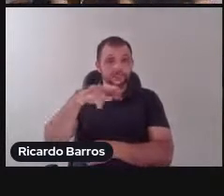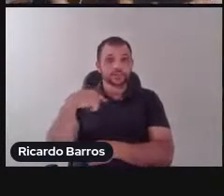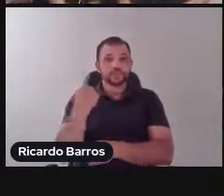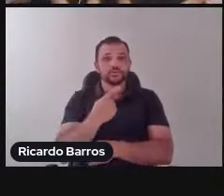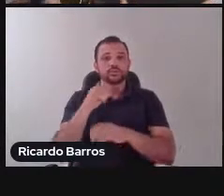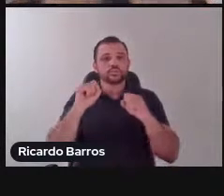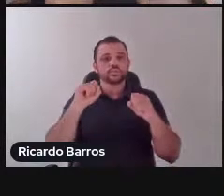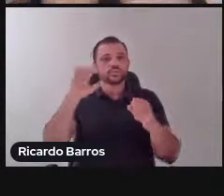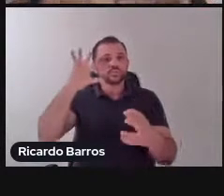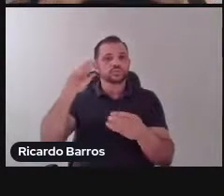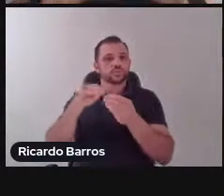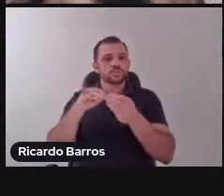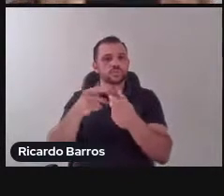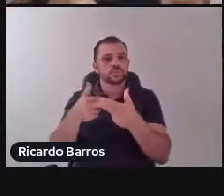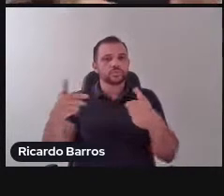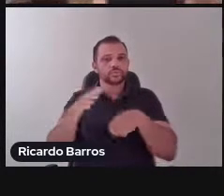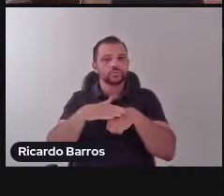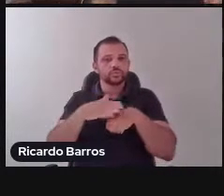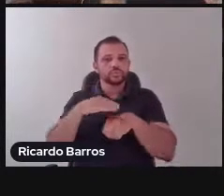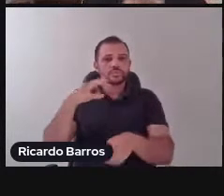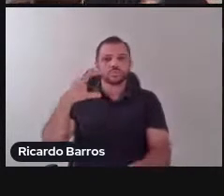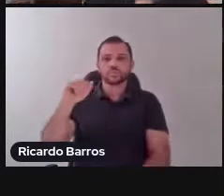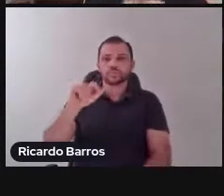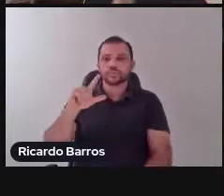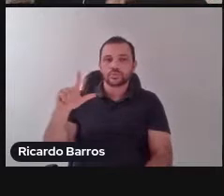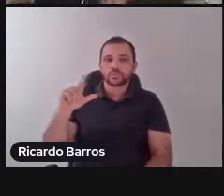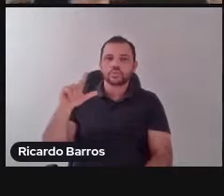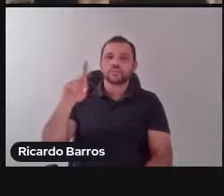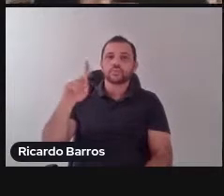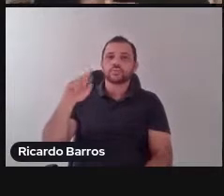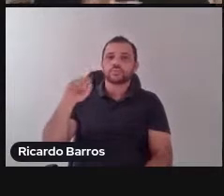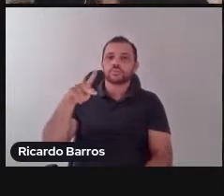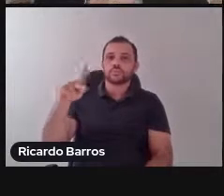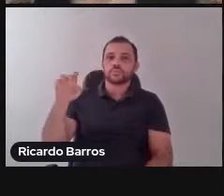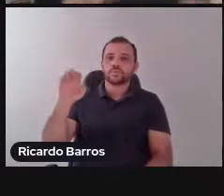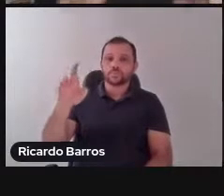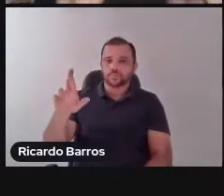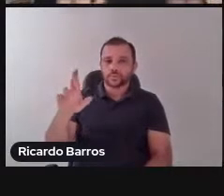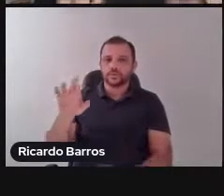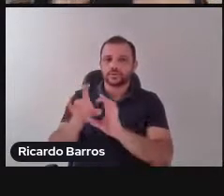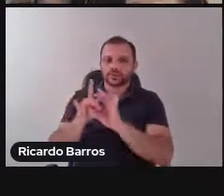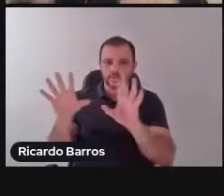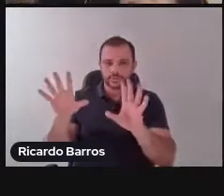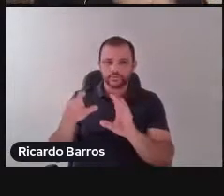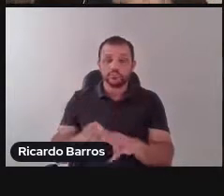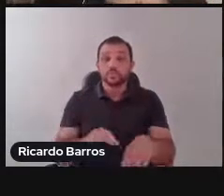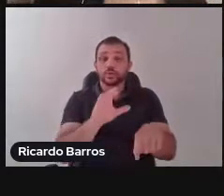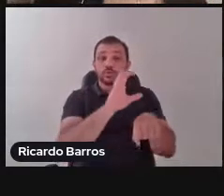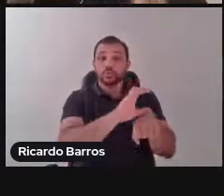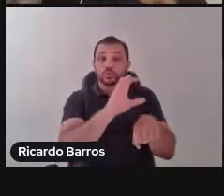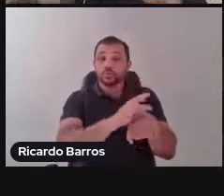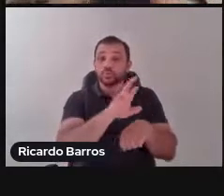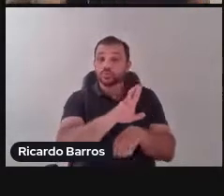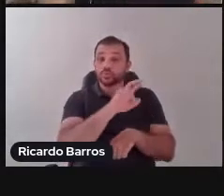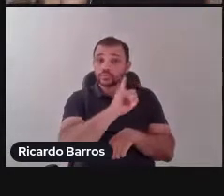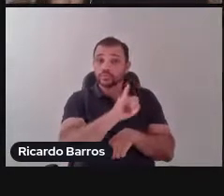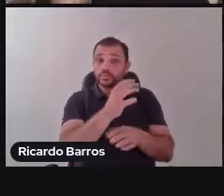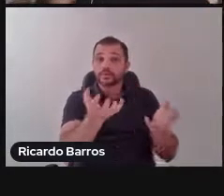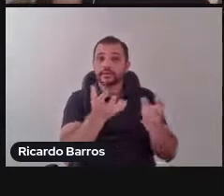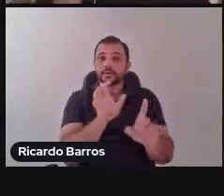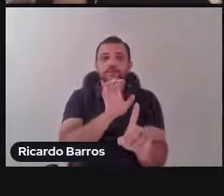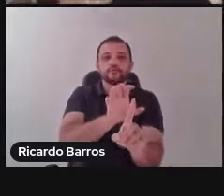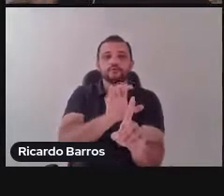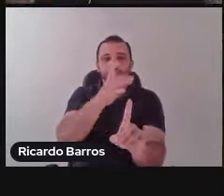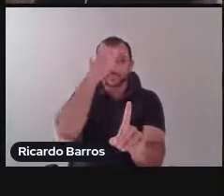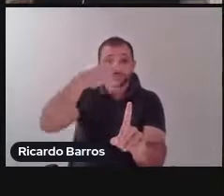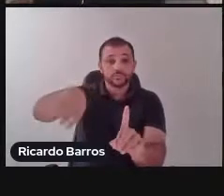permite. Esse curso quer fazer pensar. O curso de RI quer formar internacionalistas ou